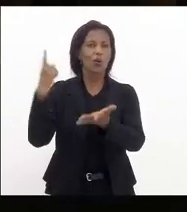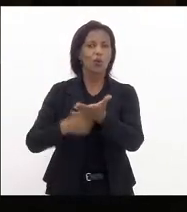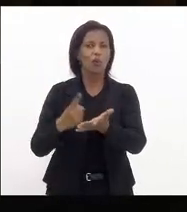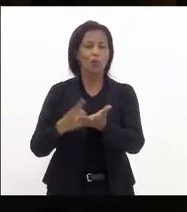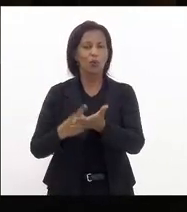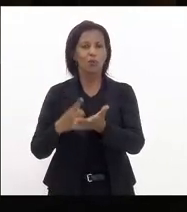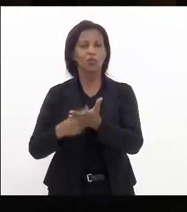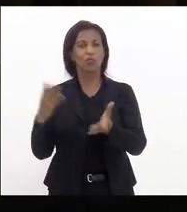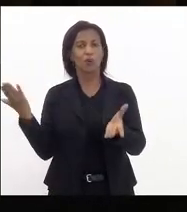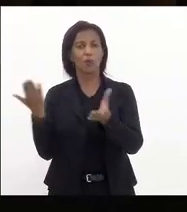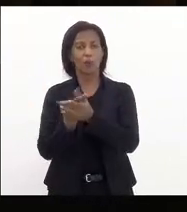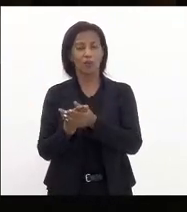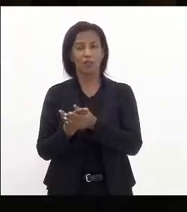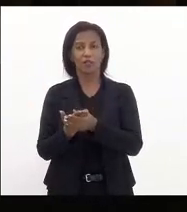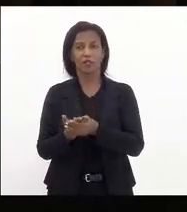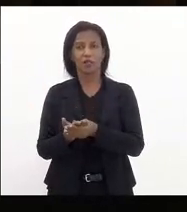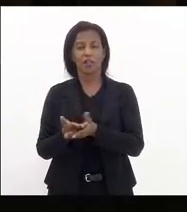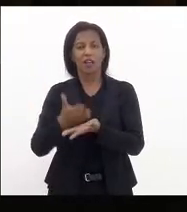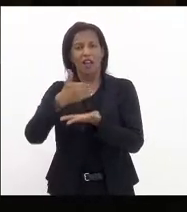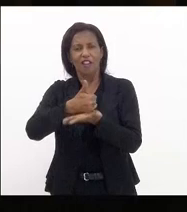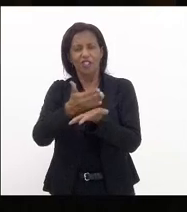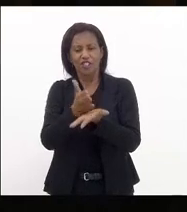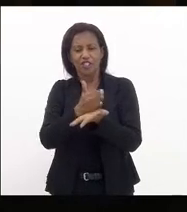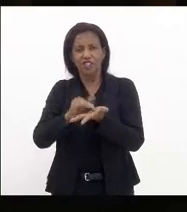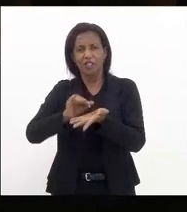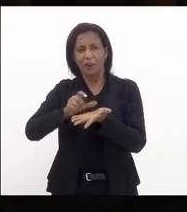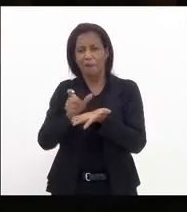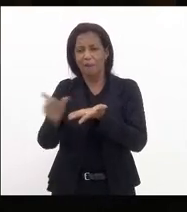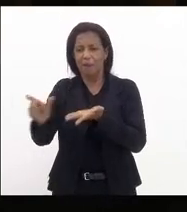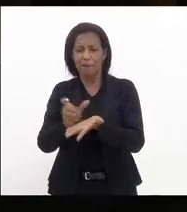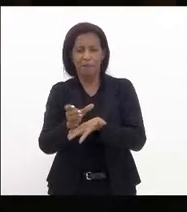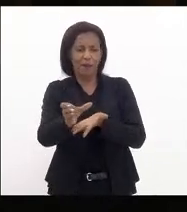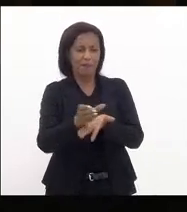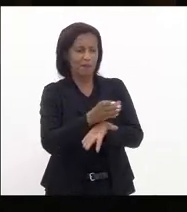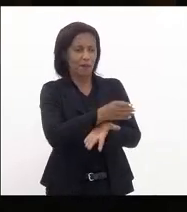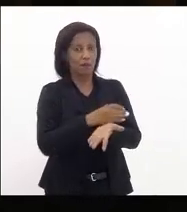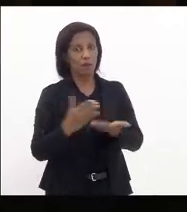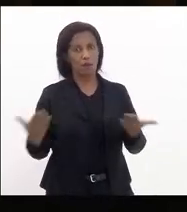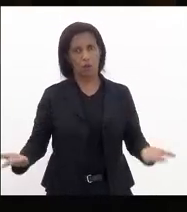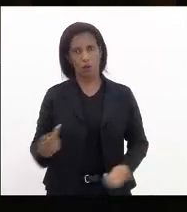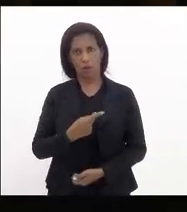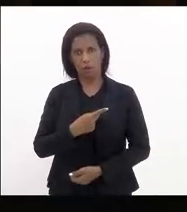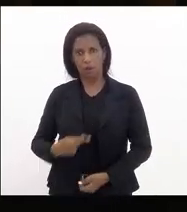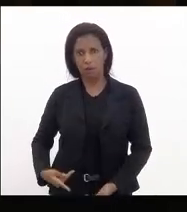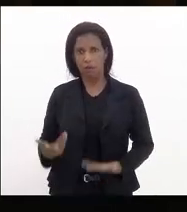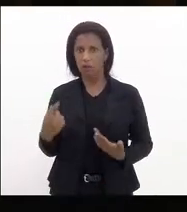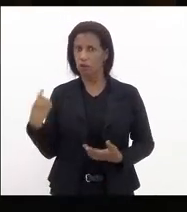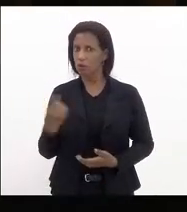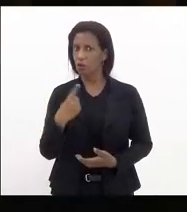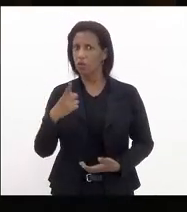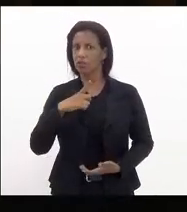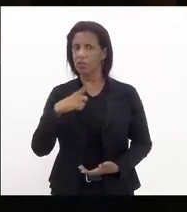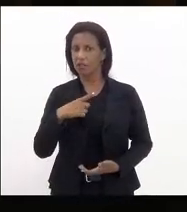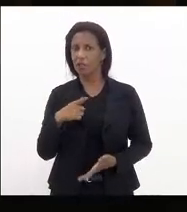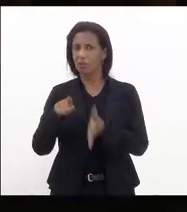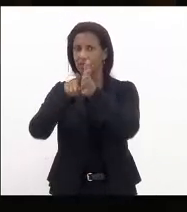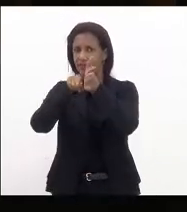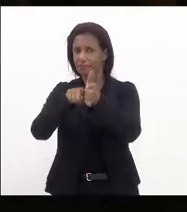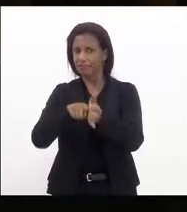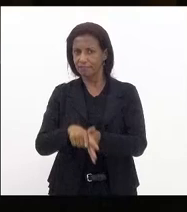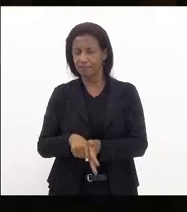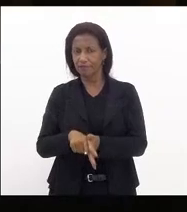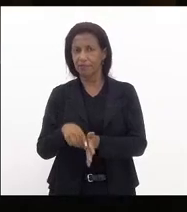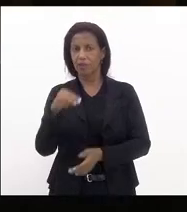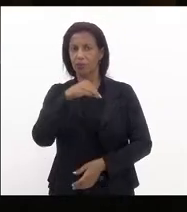processos de corrupção com as rachadinhas ora senhora presidenta nós temos investigações no